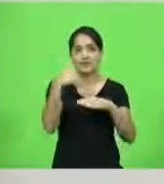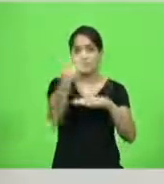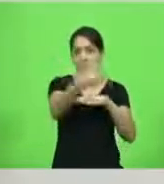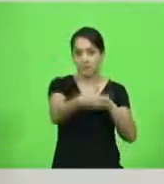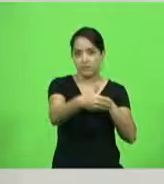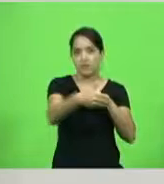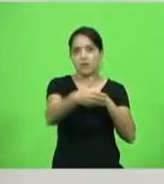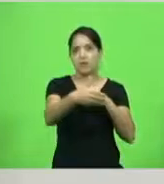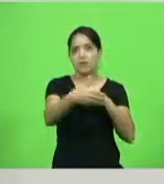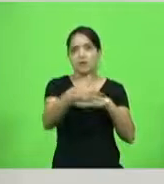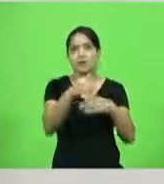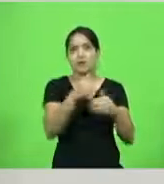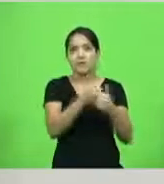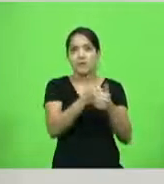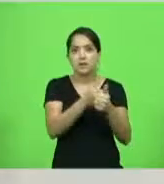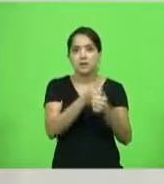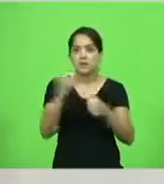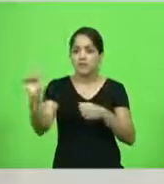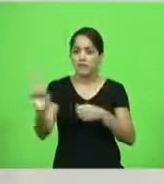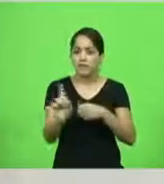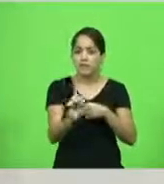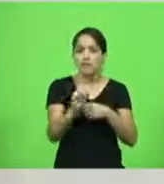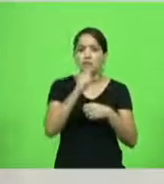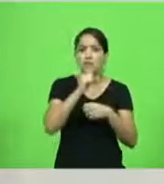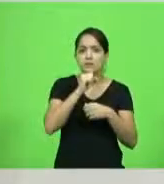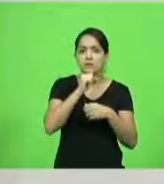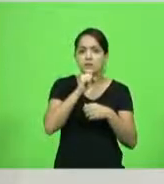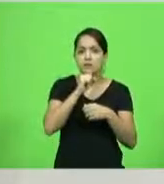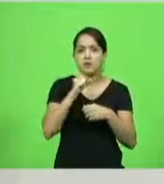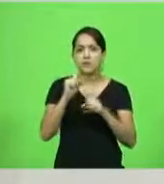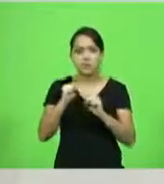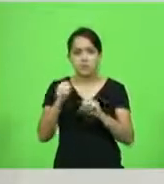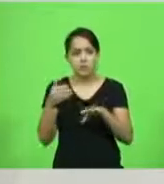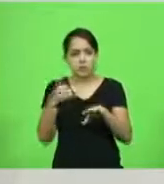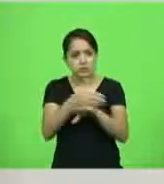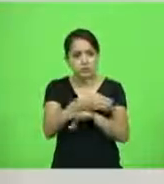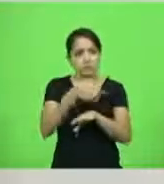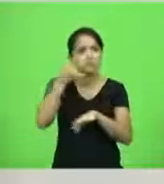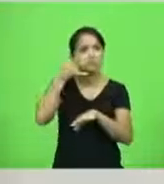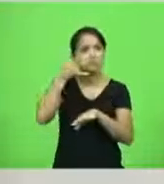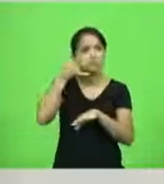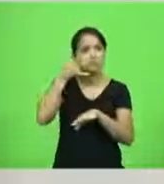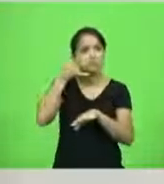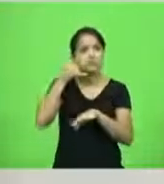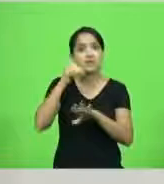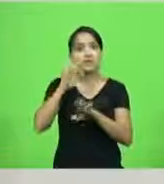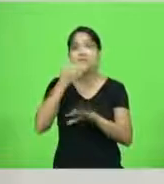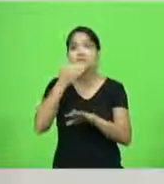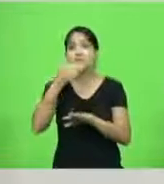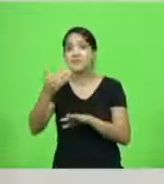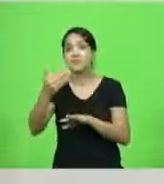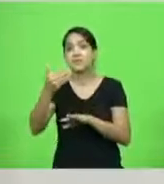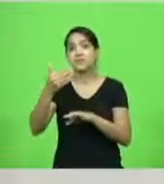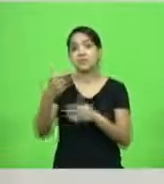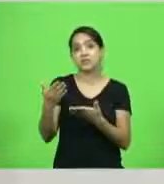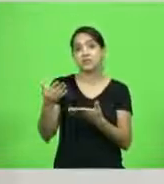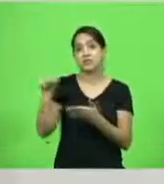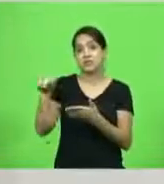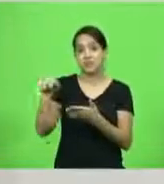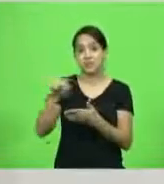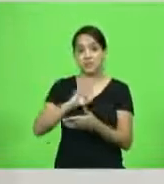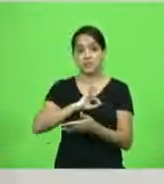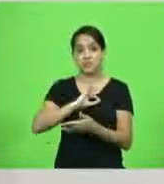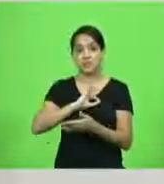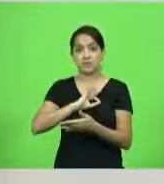do lado da guarda, veio uma senhora e falou assim, deputado, posso entrar e utilizar o telefone, mas o senhor tem que pedir lá na guarda, dentro, que eu vou fazer o inteiro urbano.